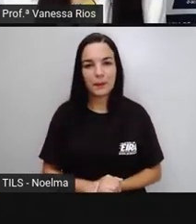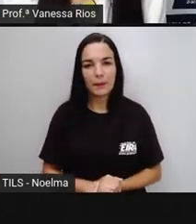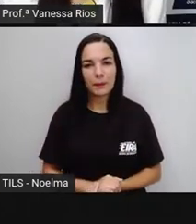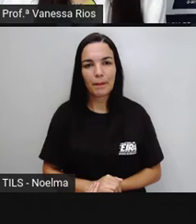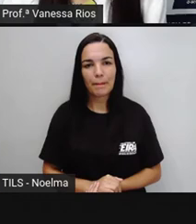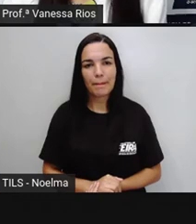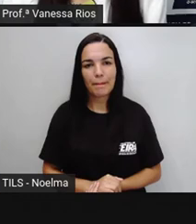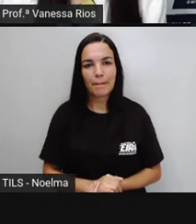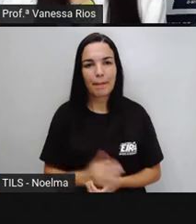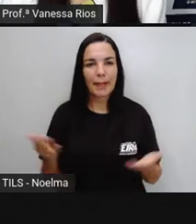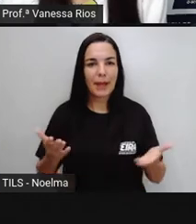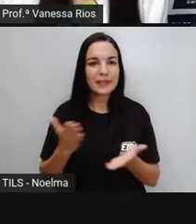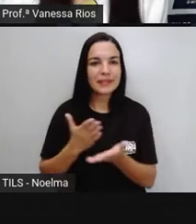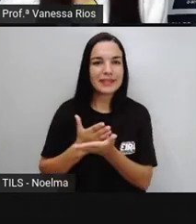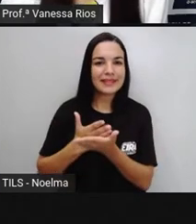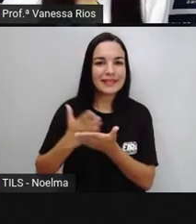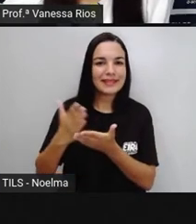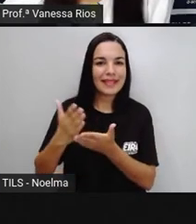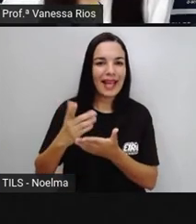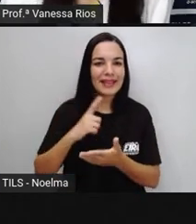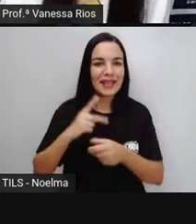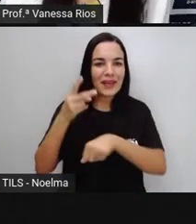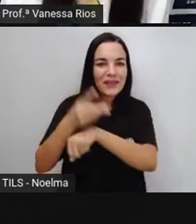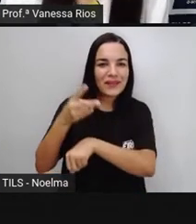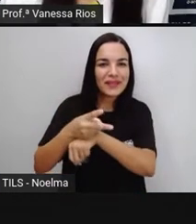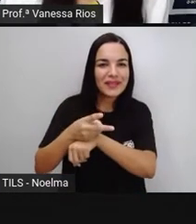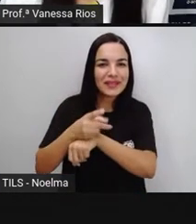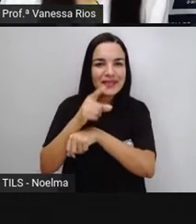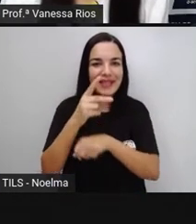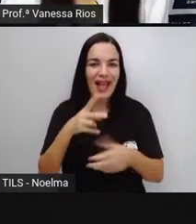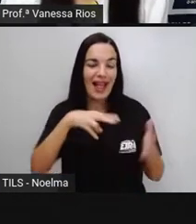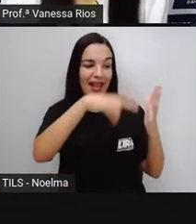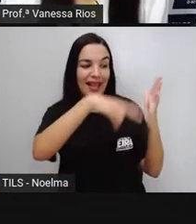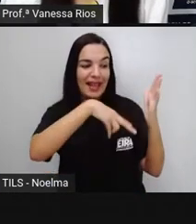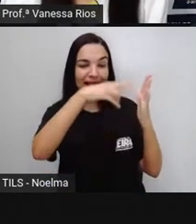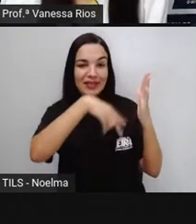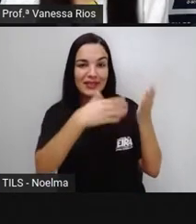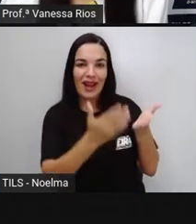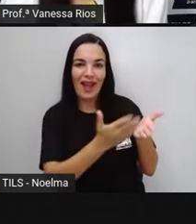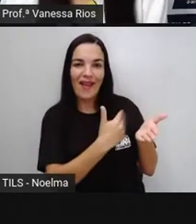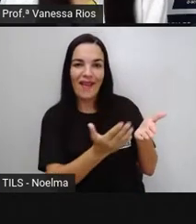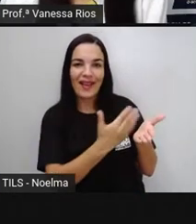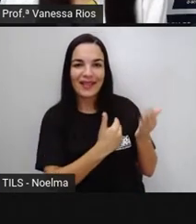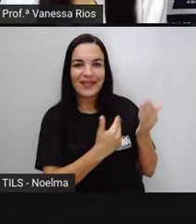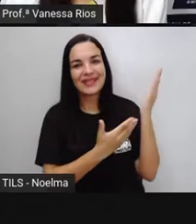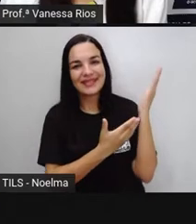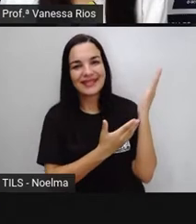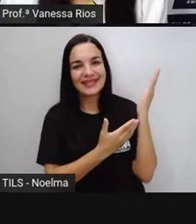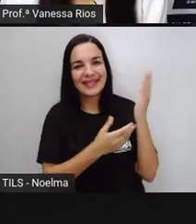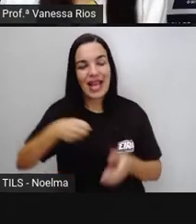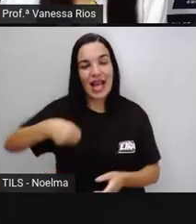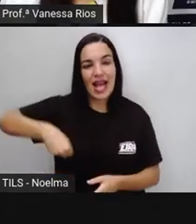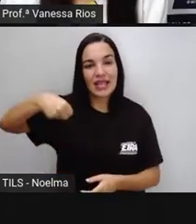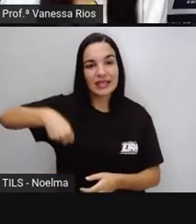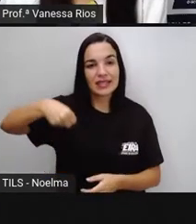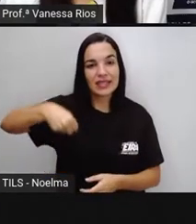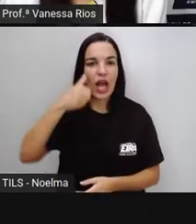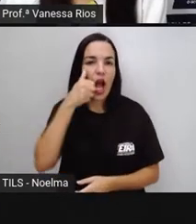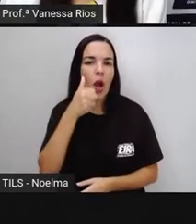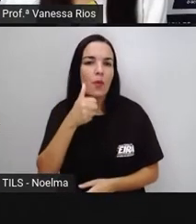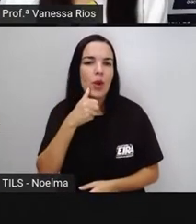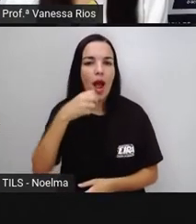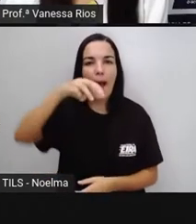Para iniciar, a Pró preparou um vídeo aí com a leitura desse livro que se chama A Cesta da Dona